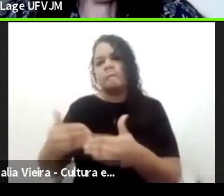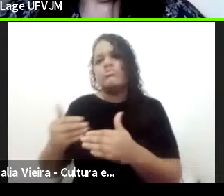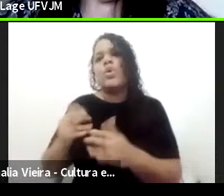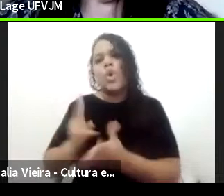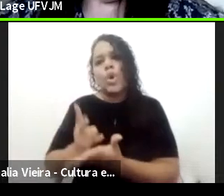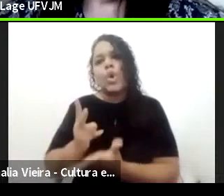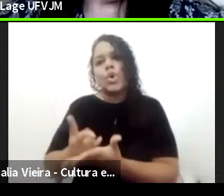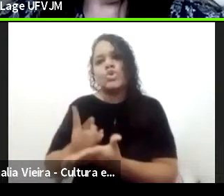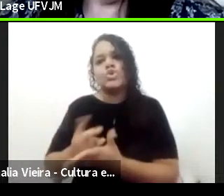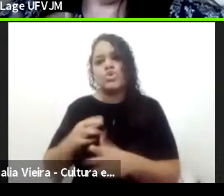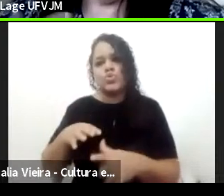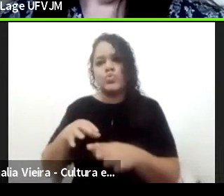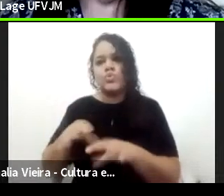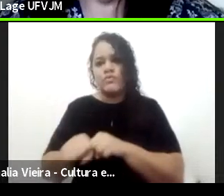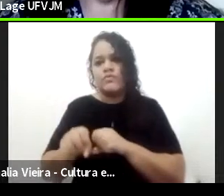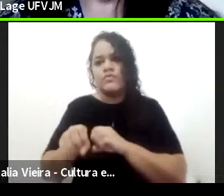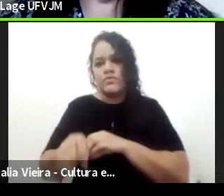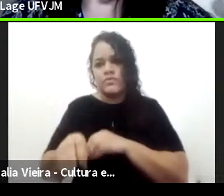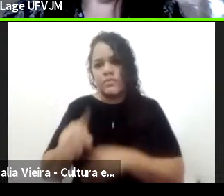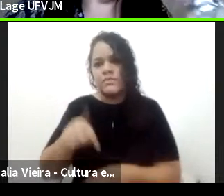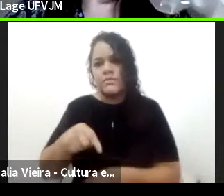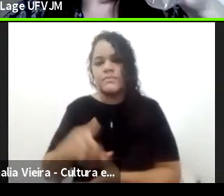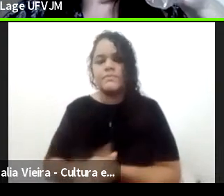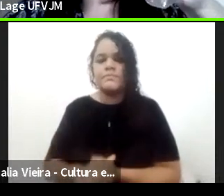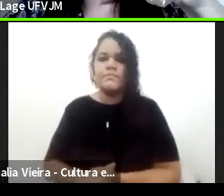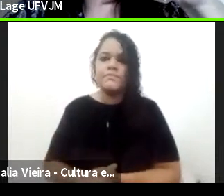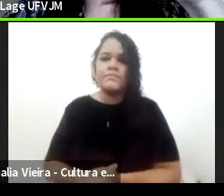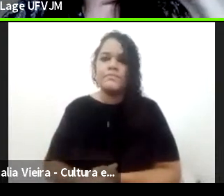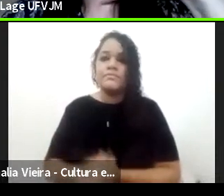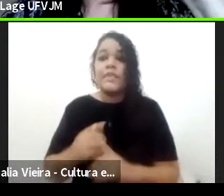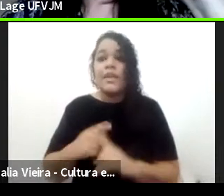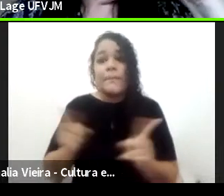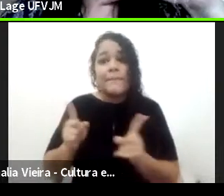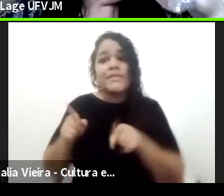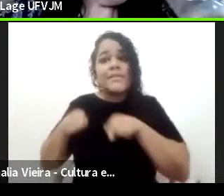Mais paralelo à saída dos jesuítas,